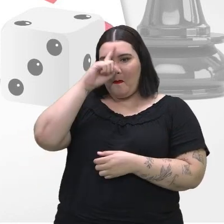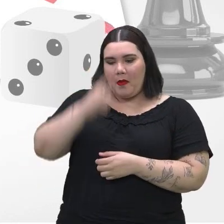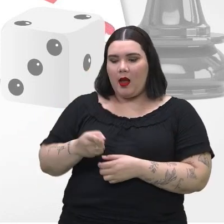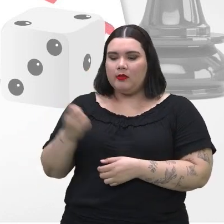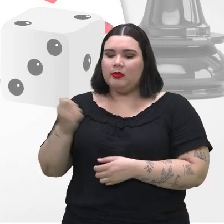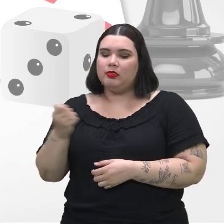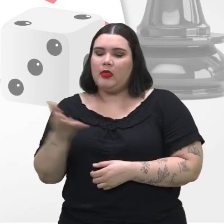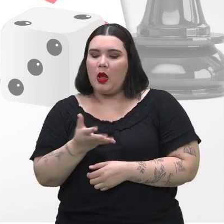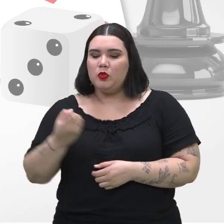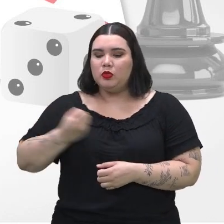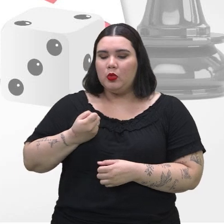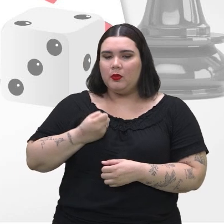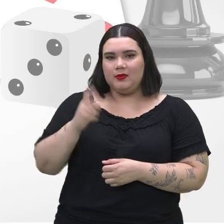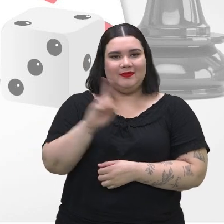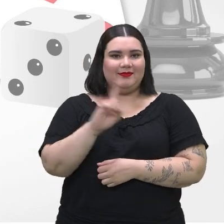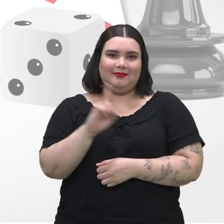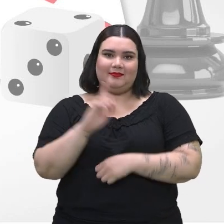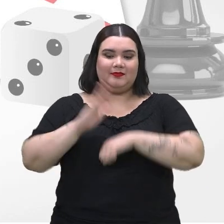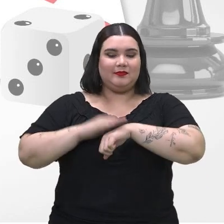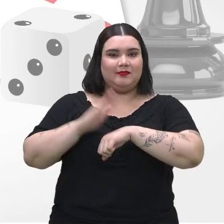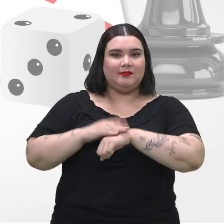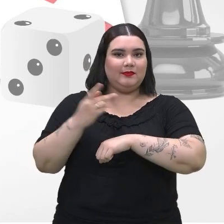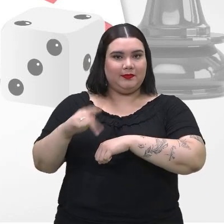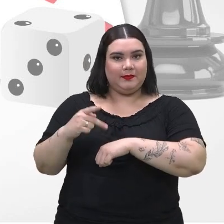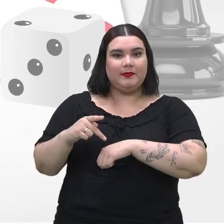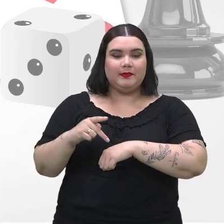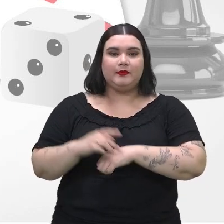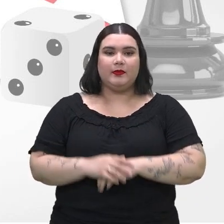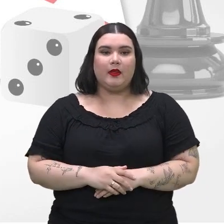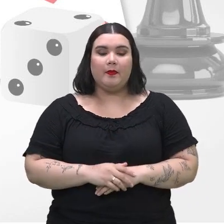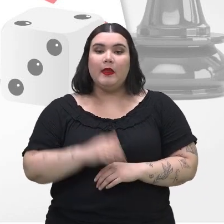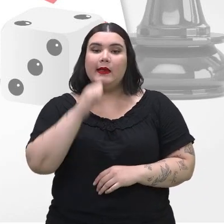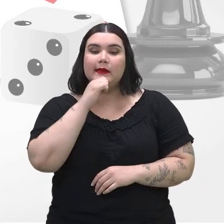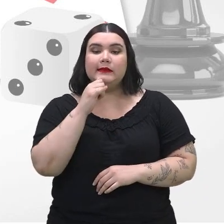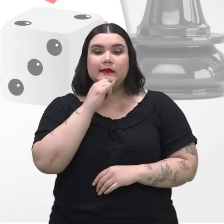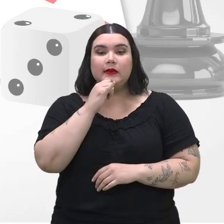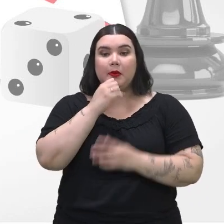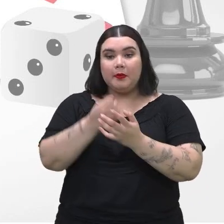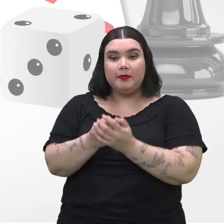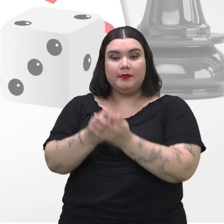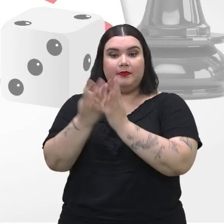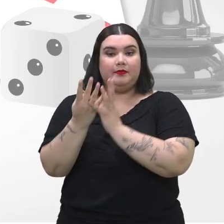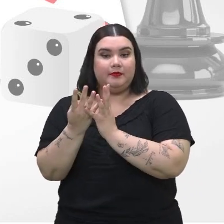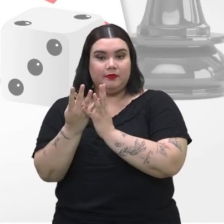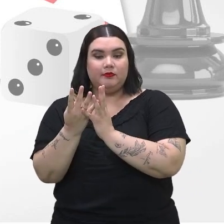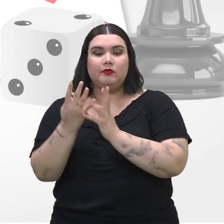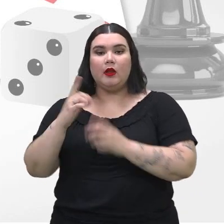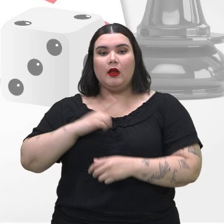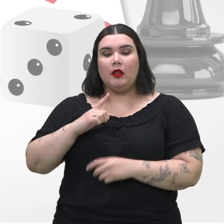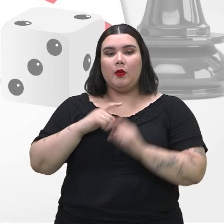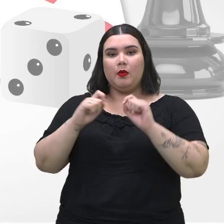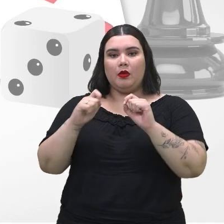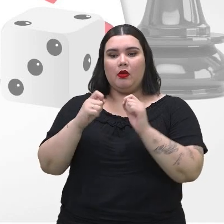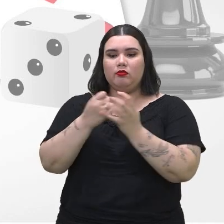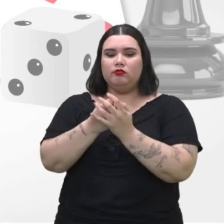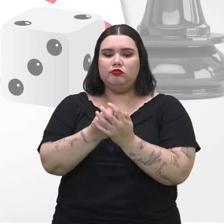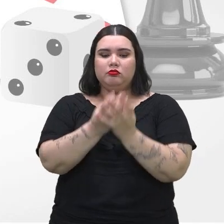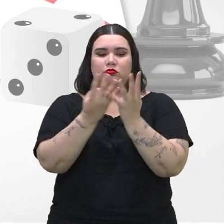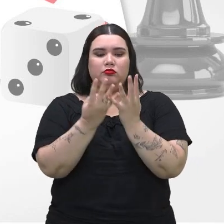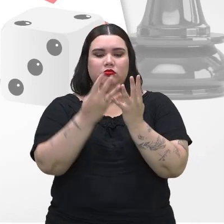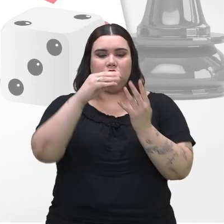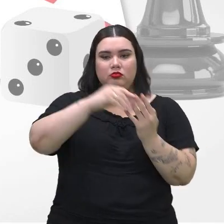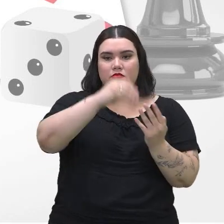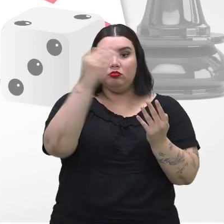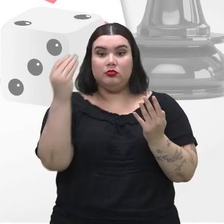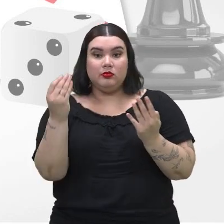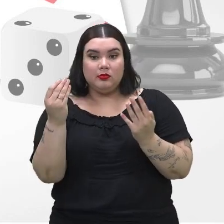aparecer. A mesma coisa aqui, por exemplo, quando você tem um baralho e desse baralho você vai retirar uma carta dele. Nada